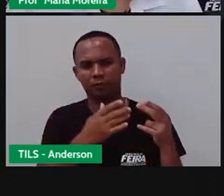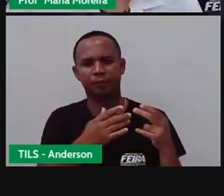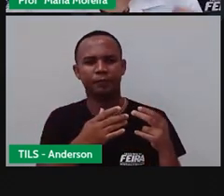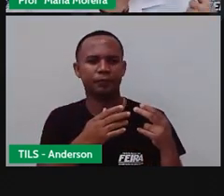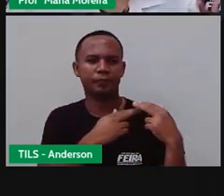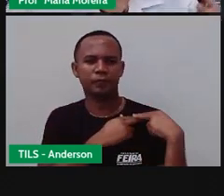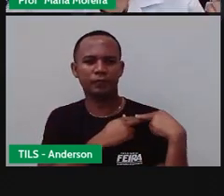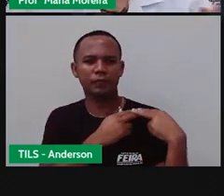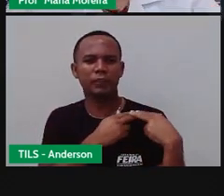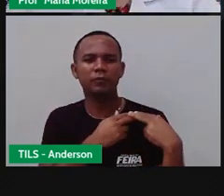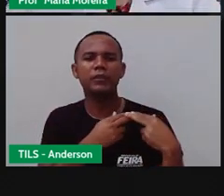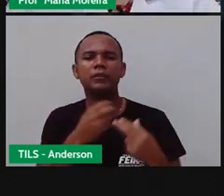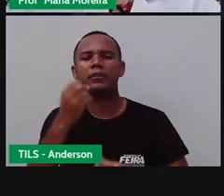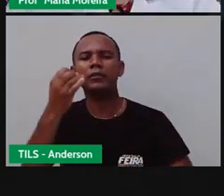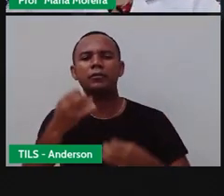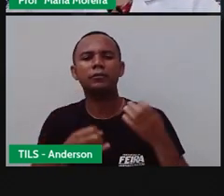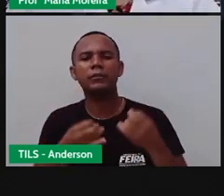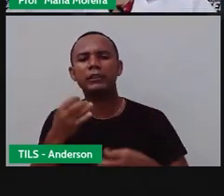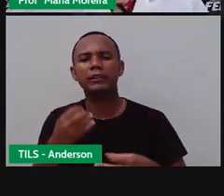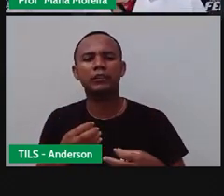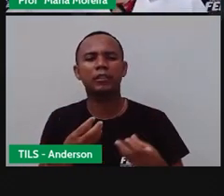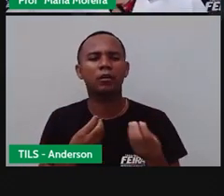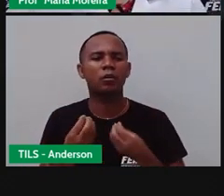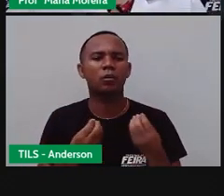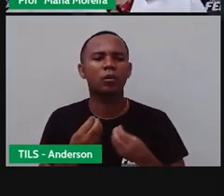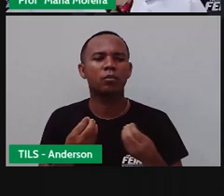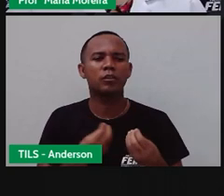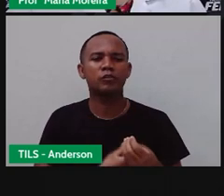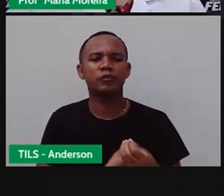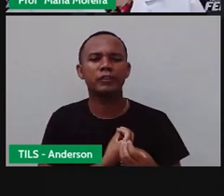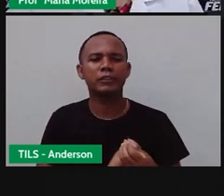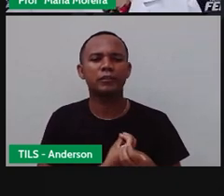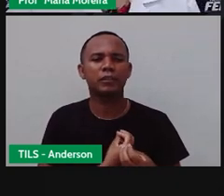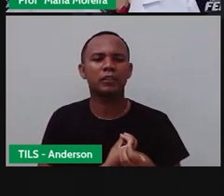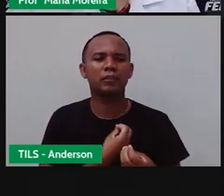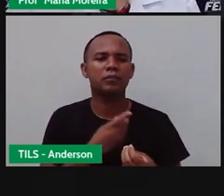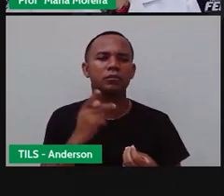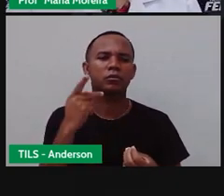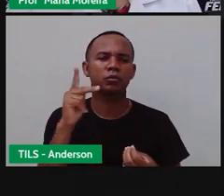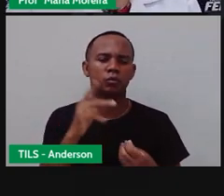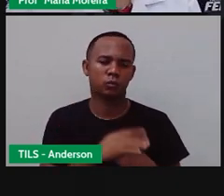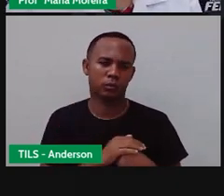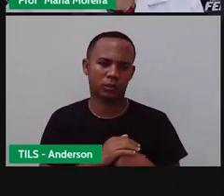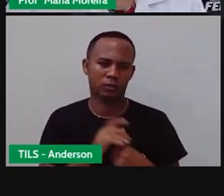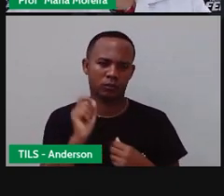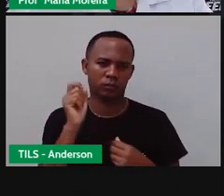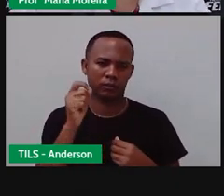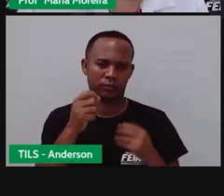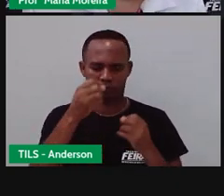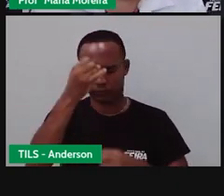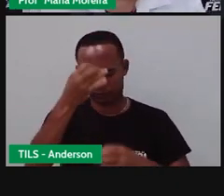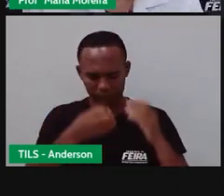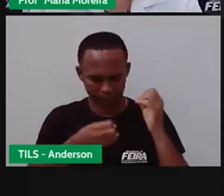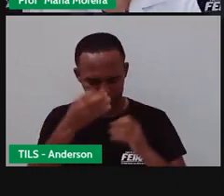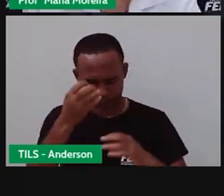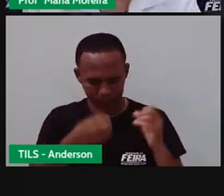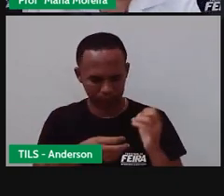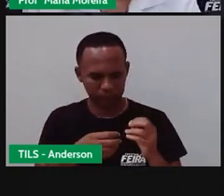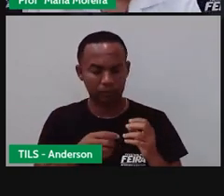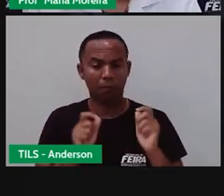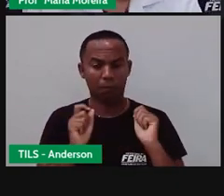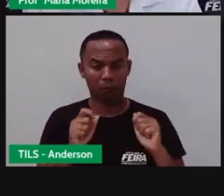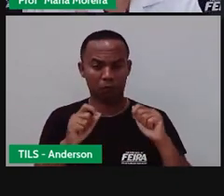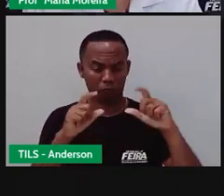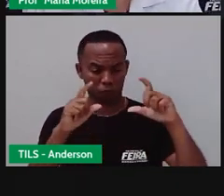já fez isso, me conte como foi a sua infância, por exemplo. É um relato, mas ele pode trazer fotos para você